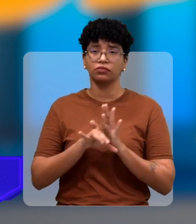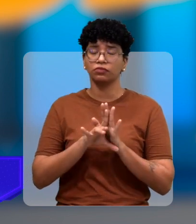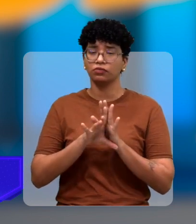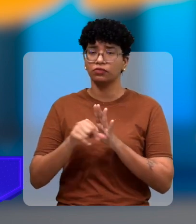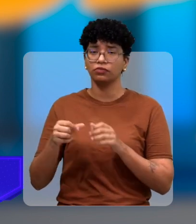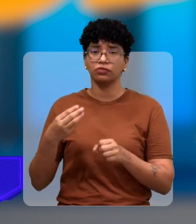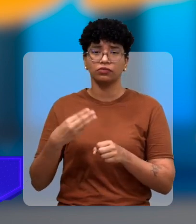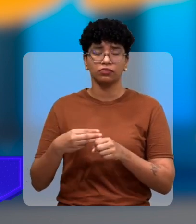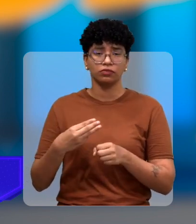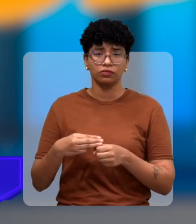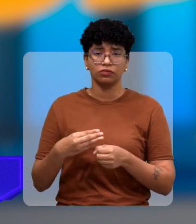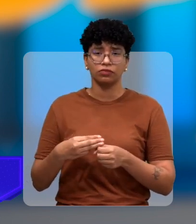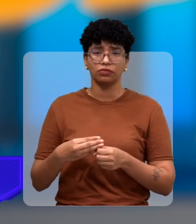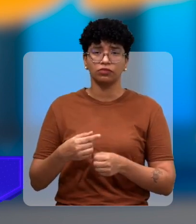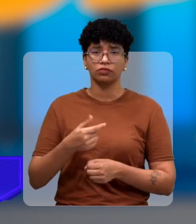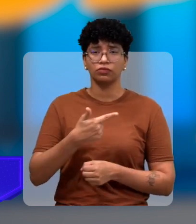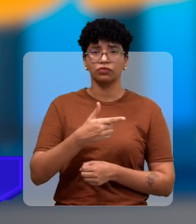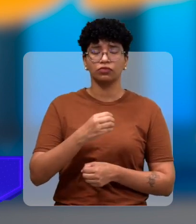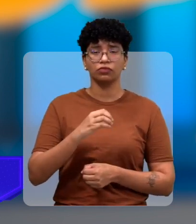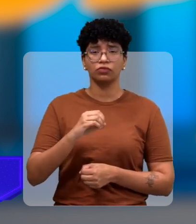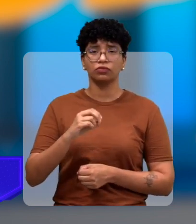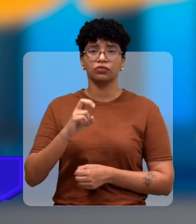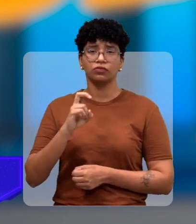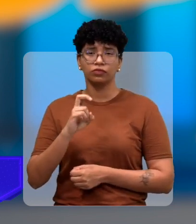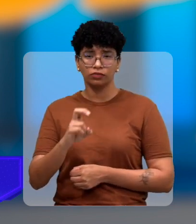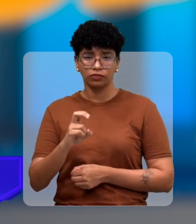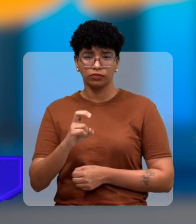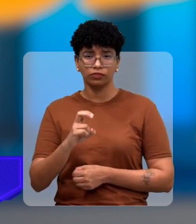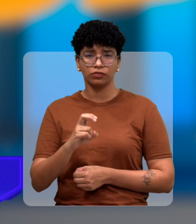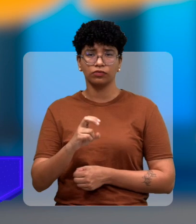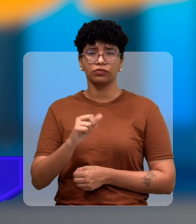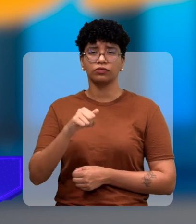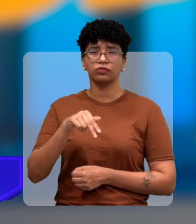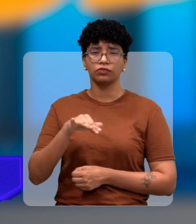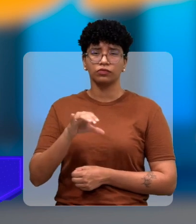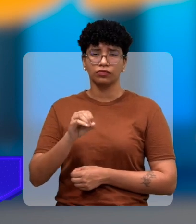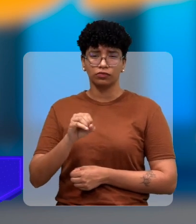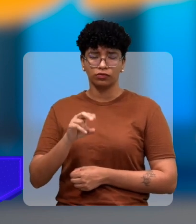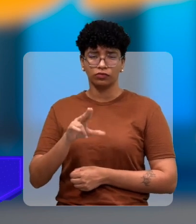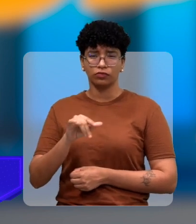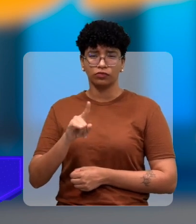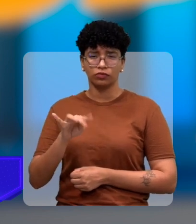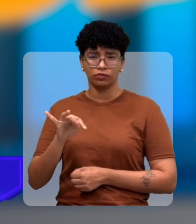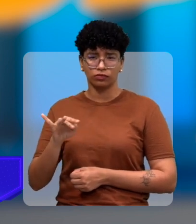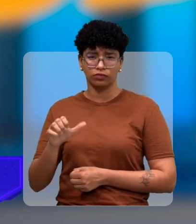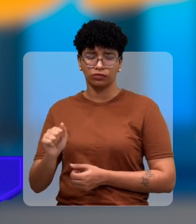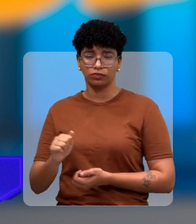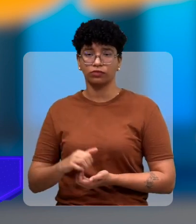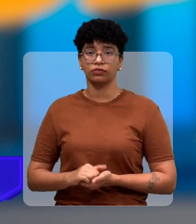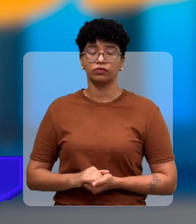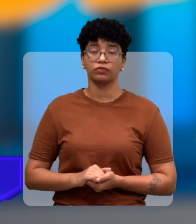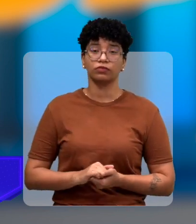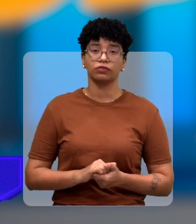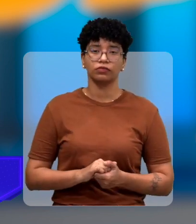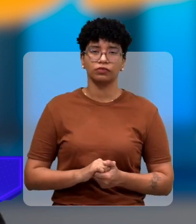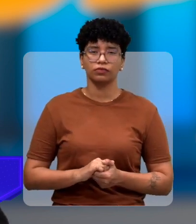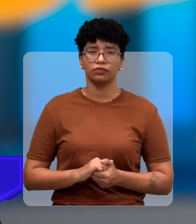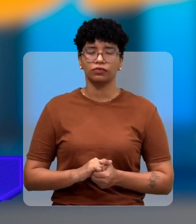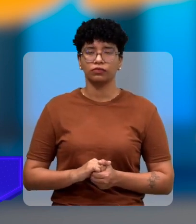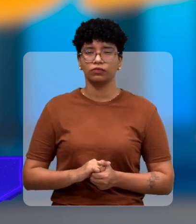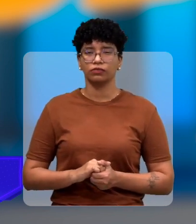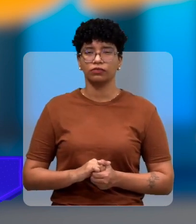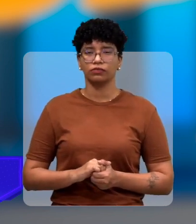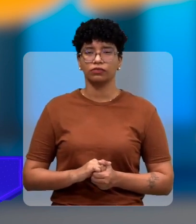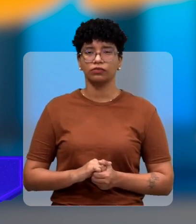E não é a mesma em Teresina, né? Não é a mesma. De 2005, sancionada pelo coronel entorno prefeito Chico Leitor na época. E essa lei, ela